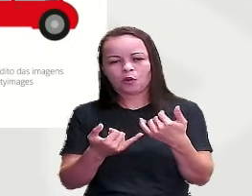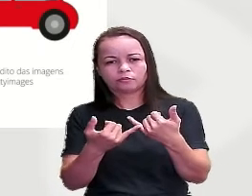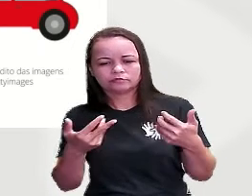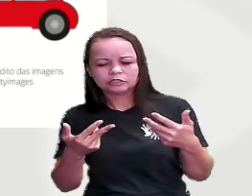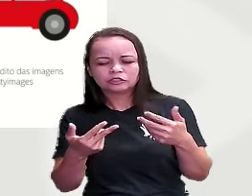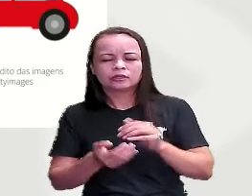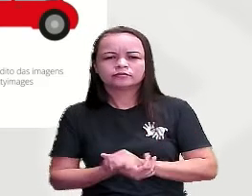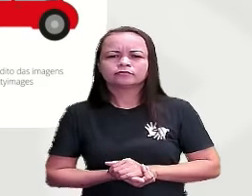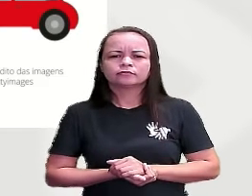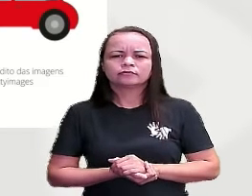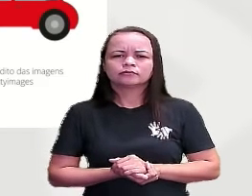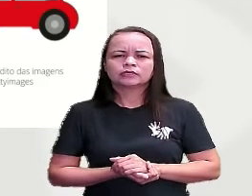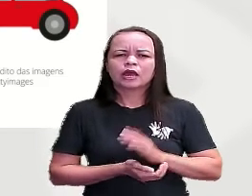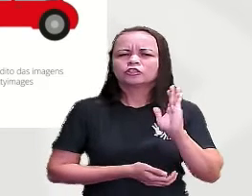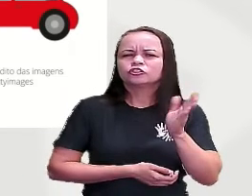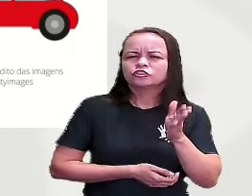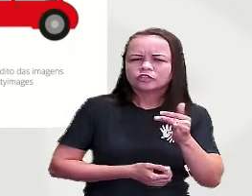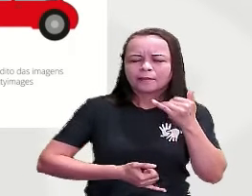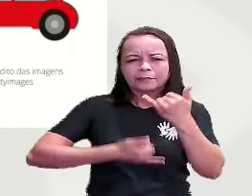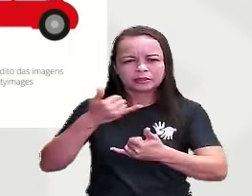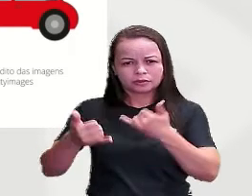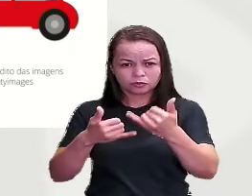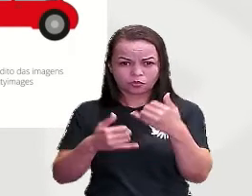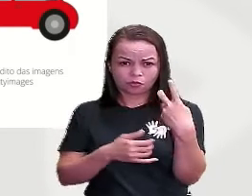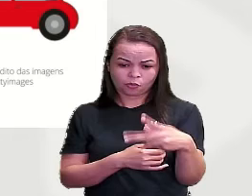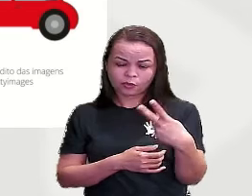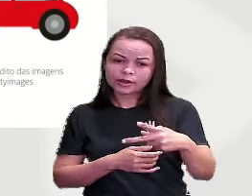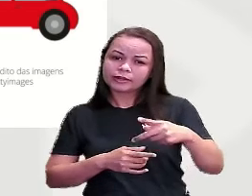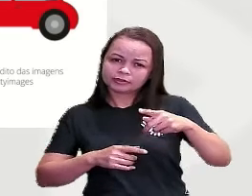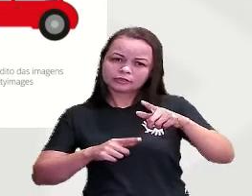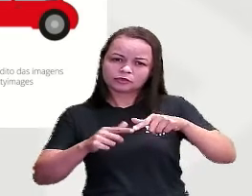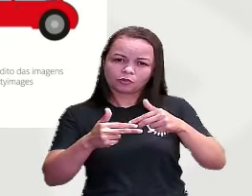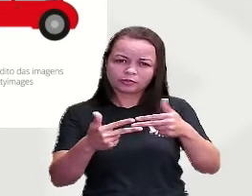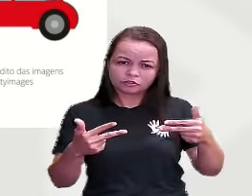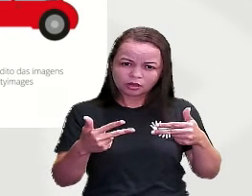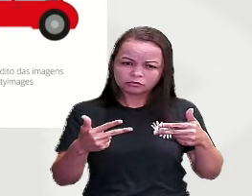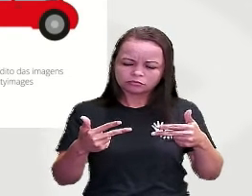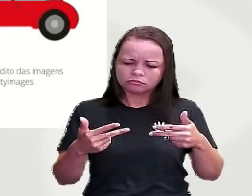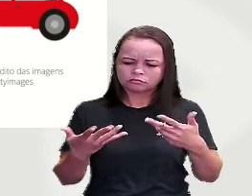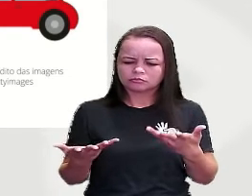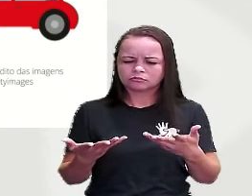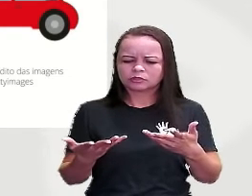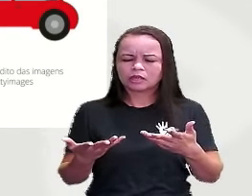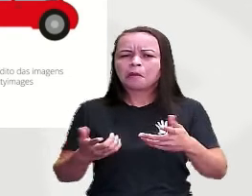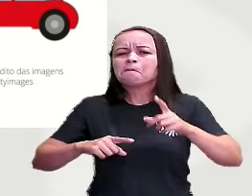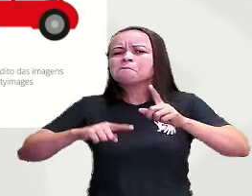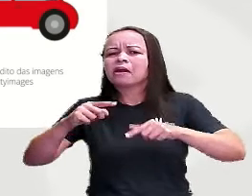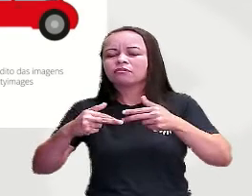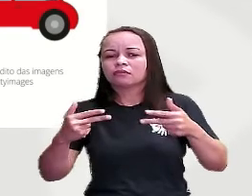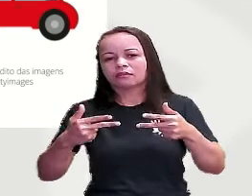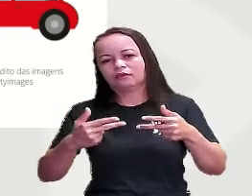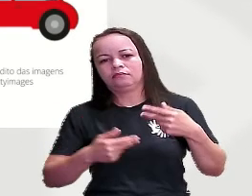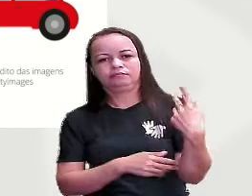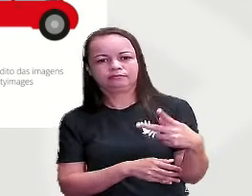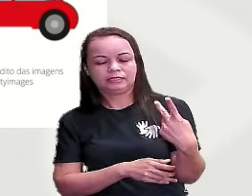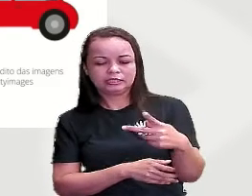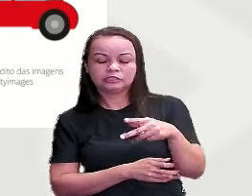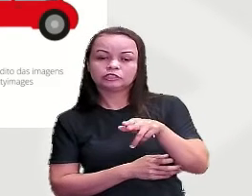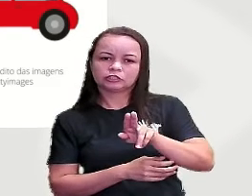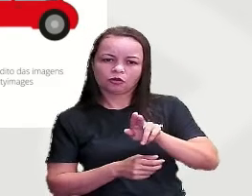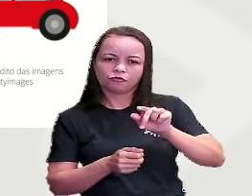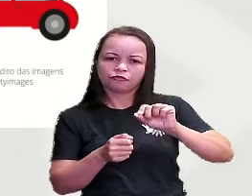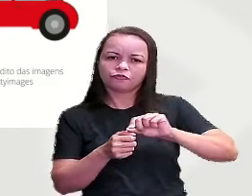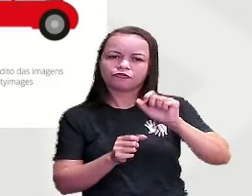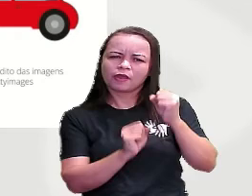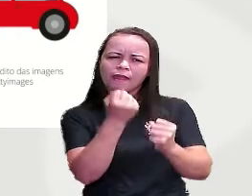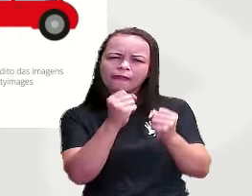Você já brincou com algum desses objetos? De que material você acha que eles são fabricados? Então,